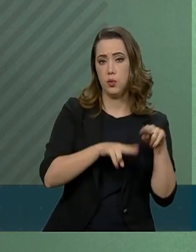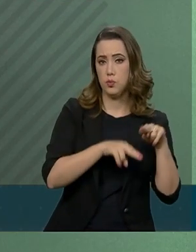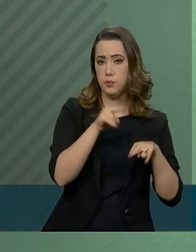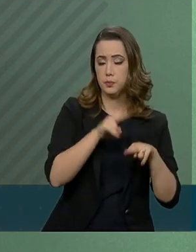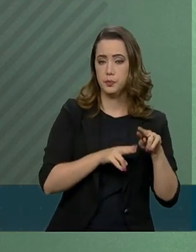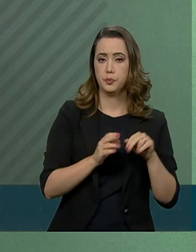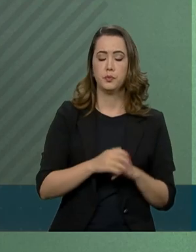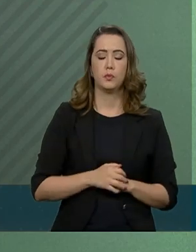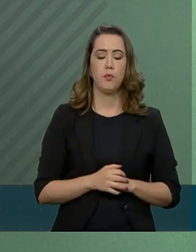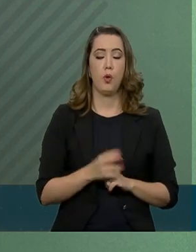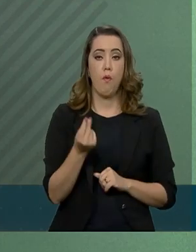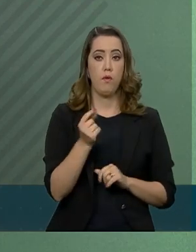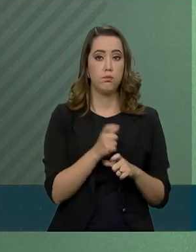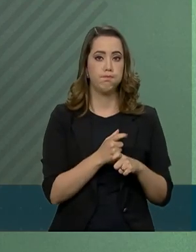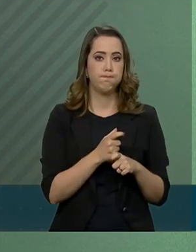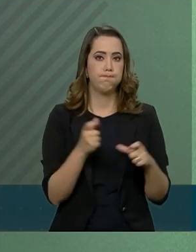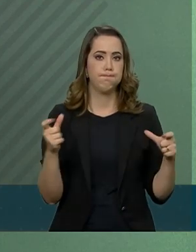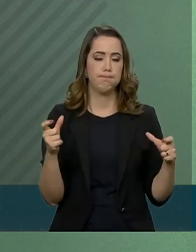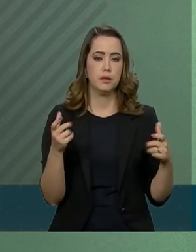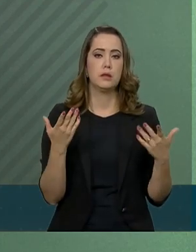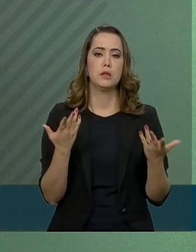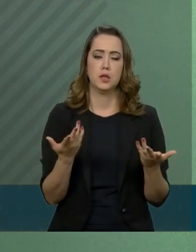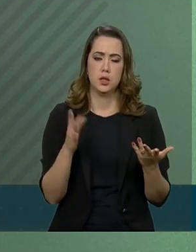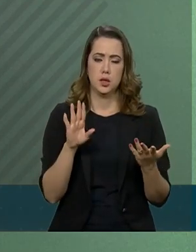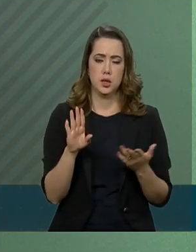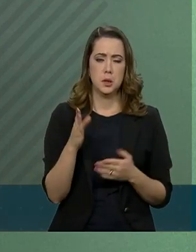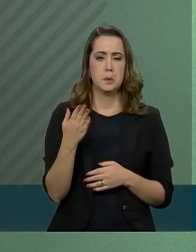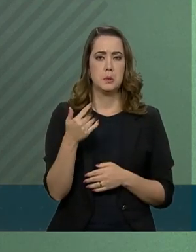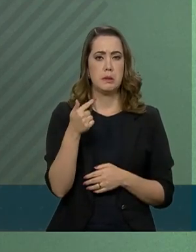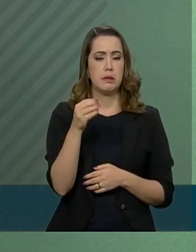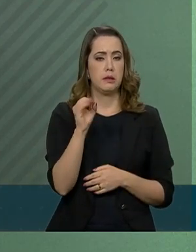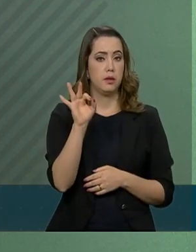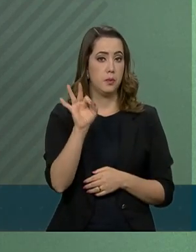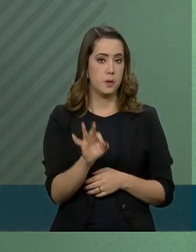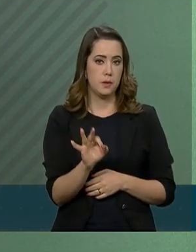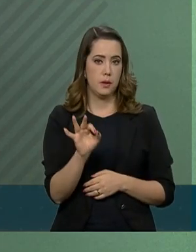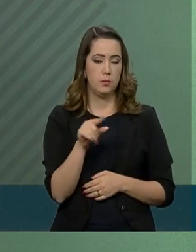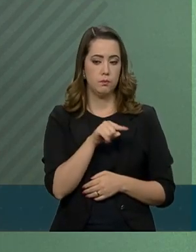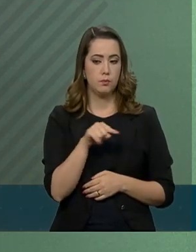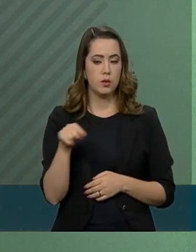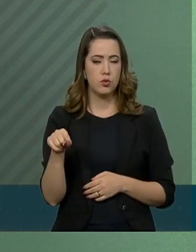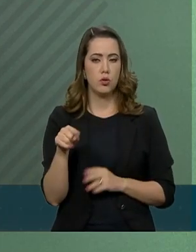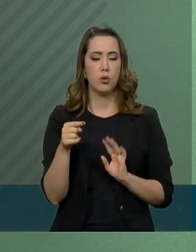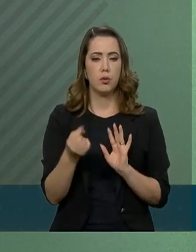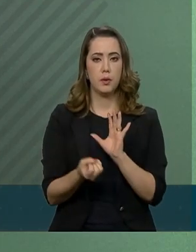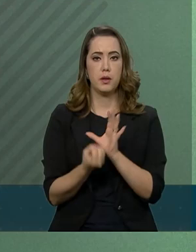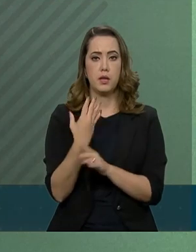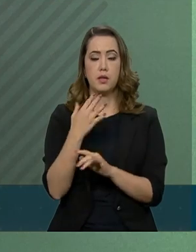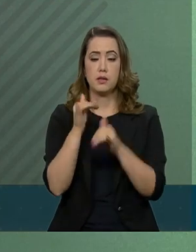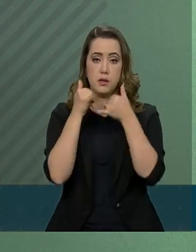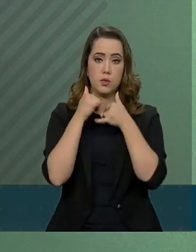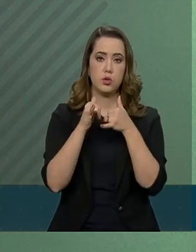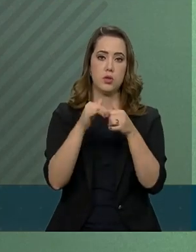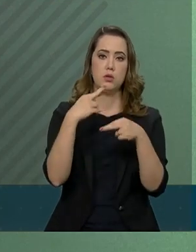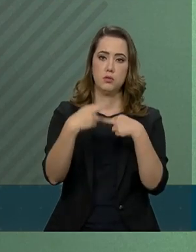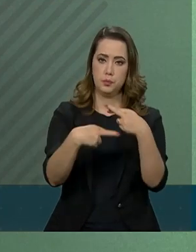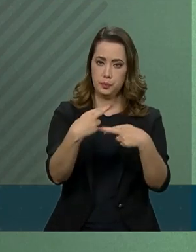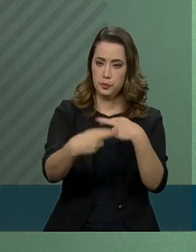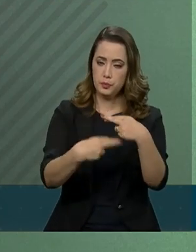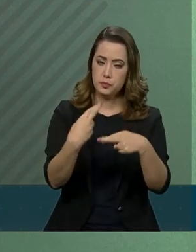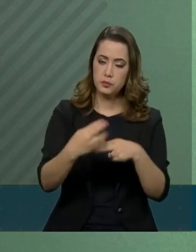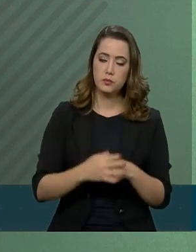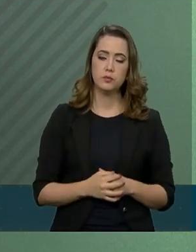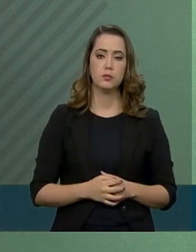O maior volume de investimento, cerca de 70%, é para geração de energia renovável.